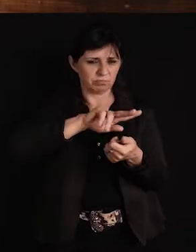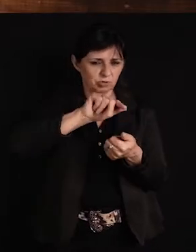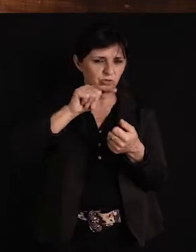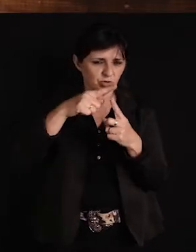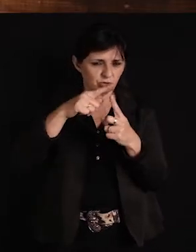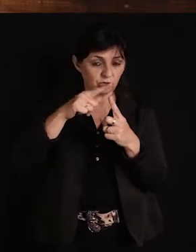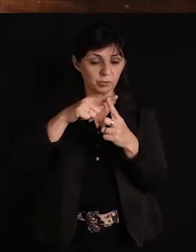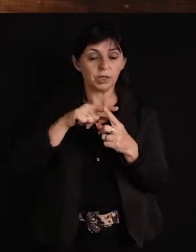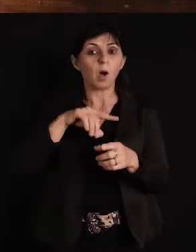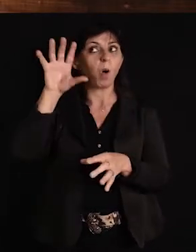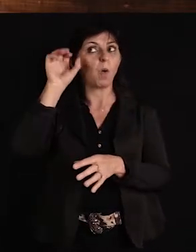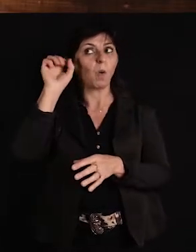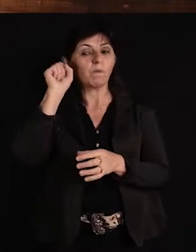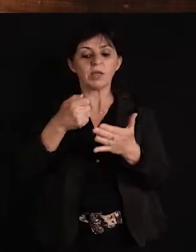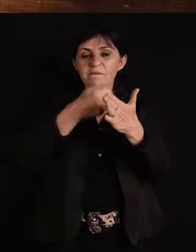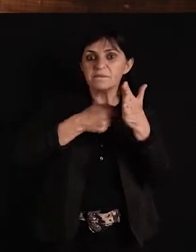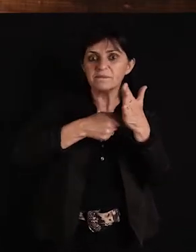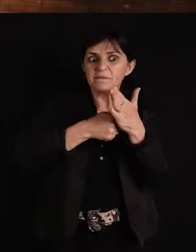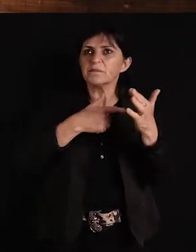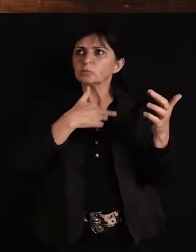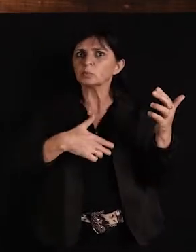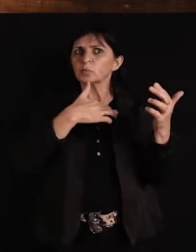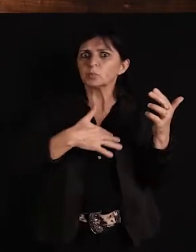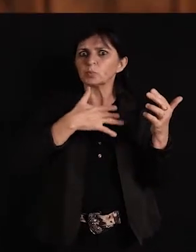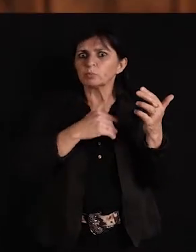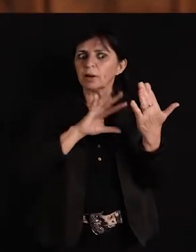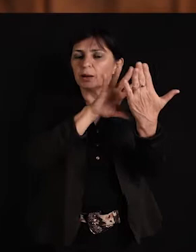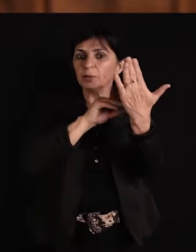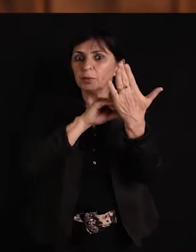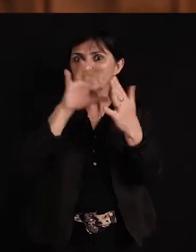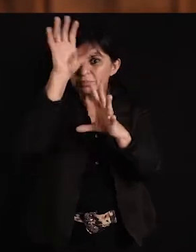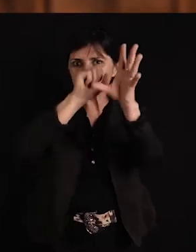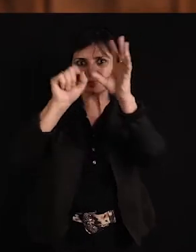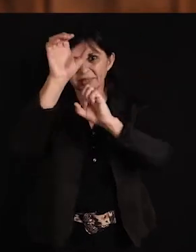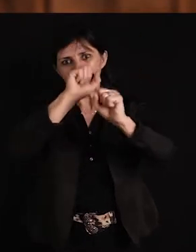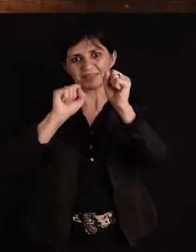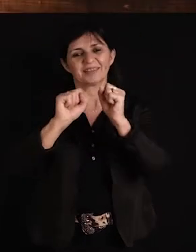tantas músicas, e marcou muito para mim, porque foi o primeiro disco que eu comecei a tocar,